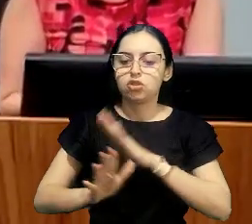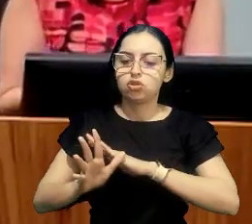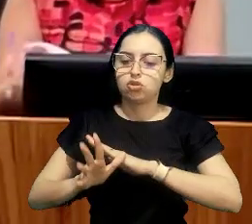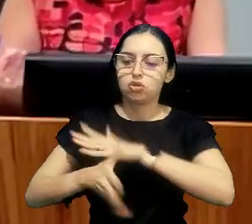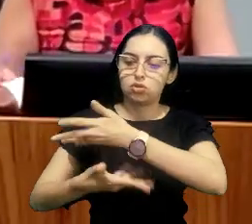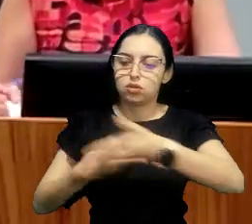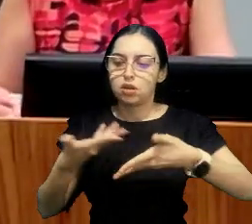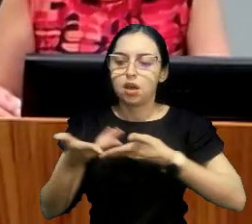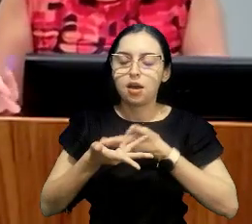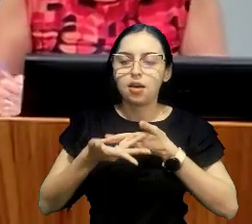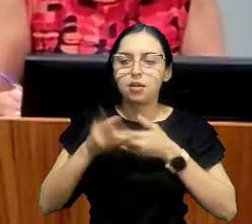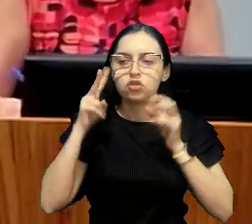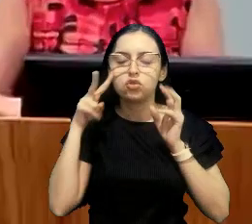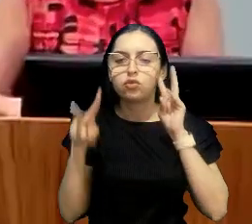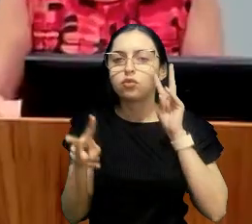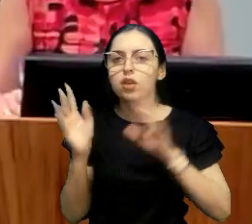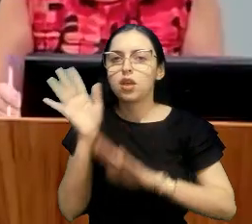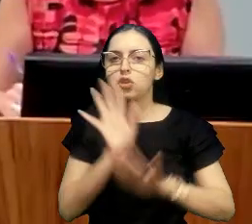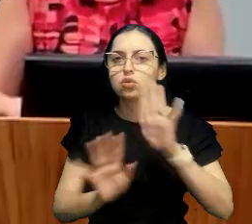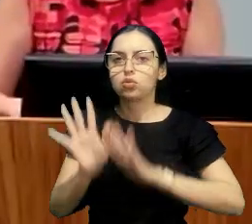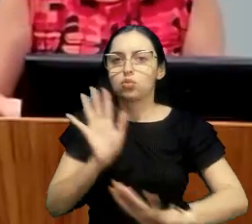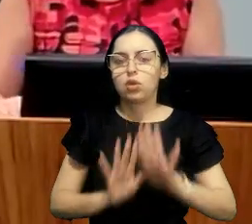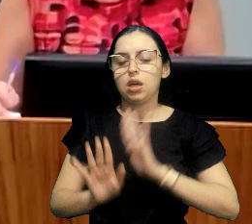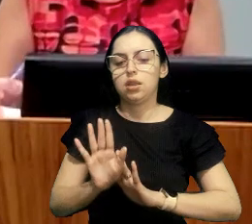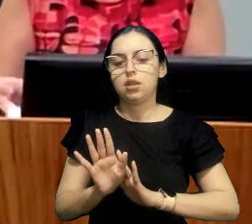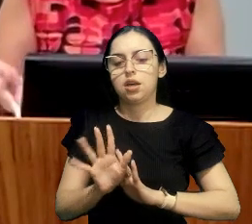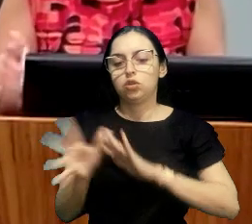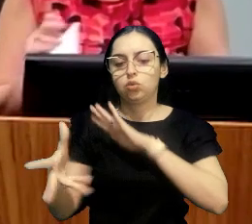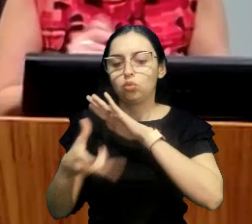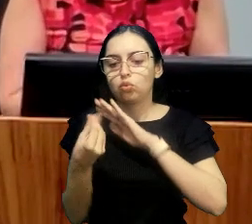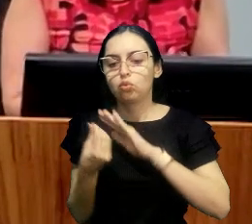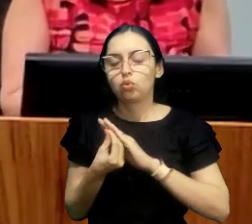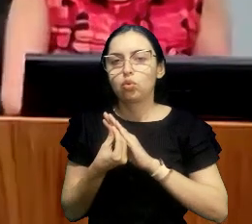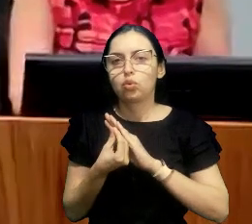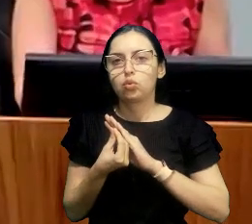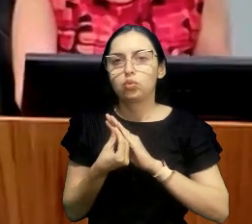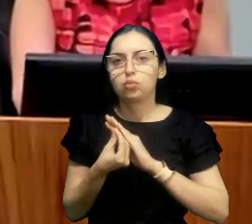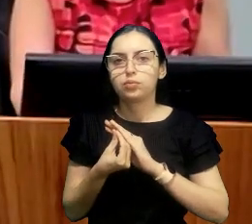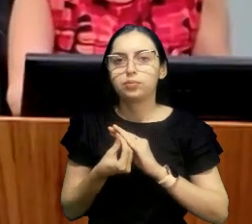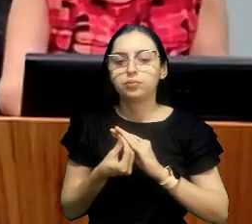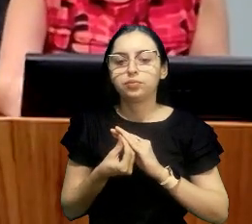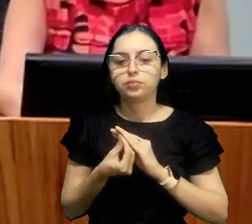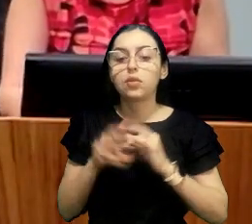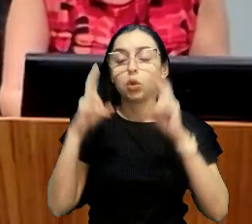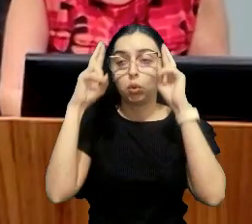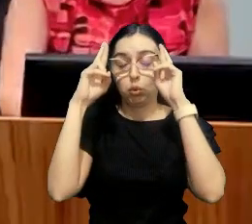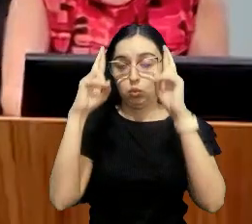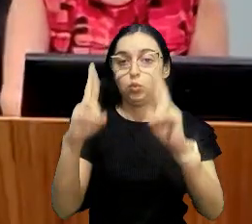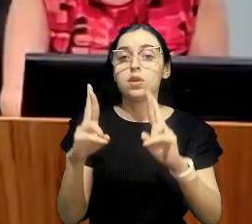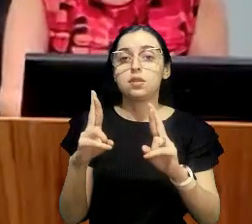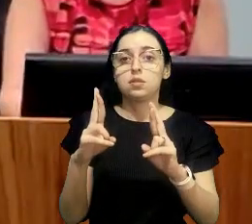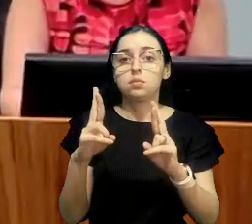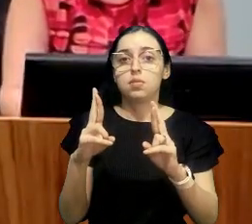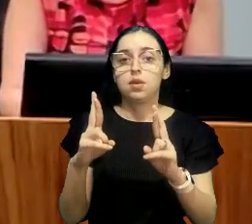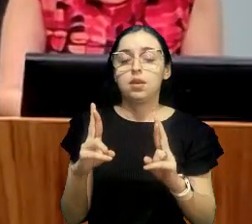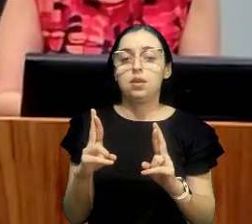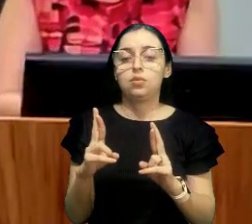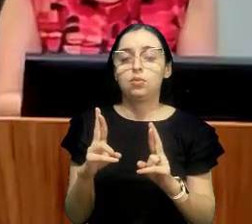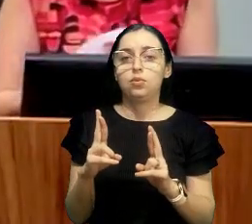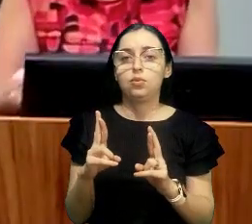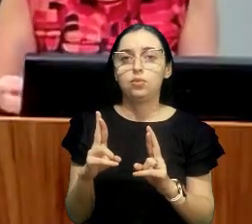olhar desde a perspectiva do todo, do holístico e do respeito aos